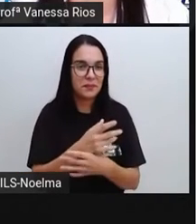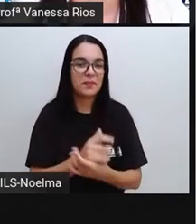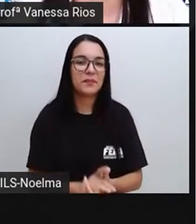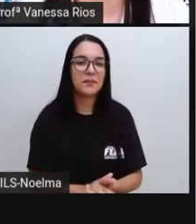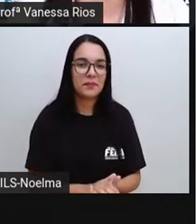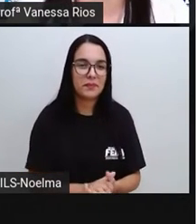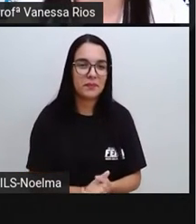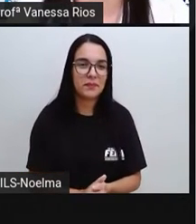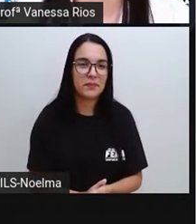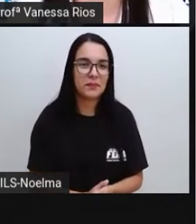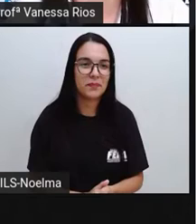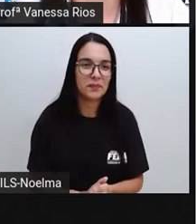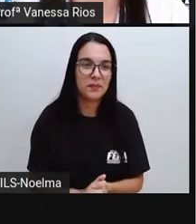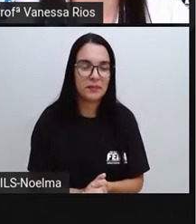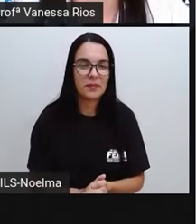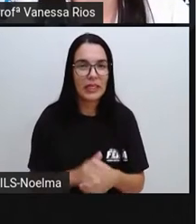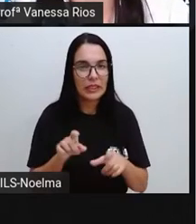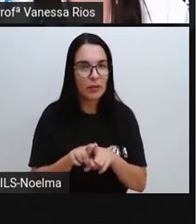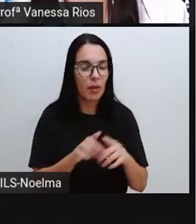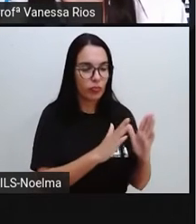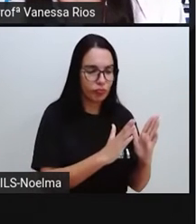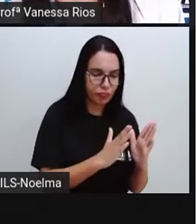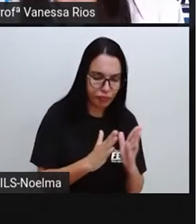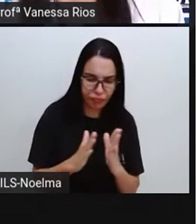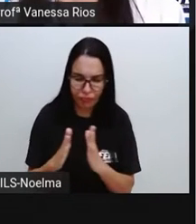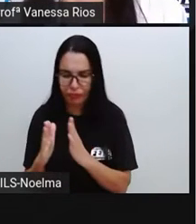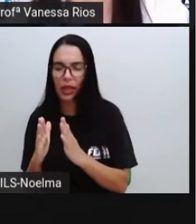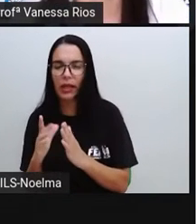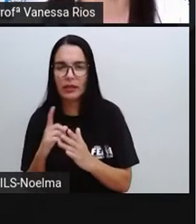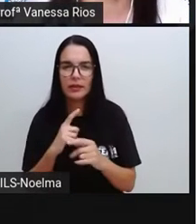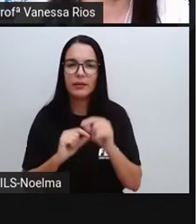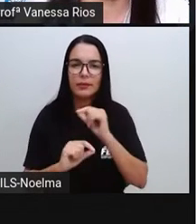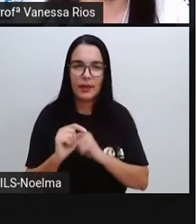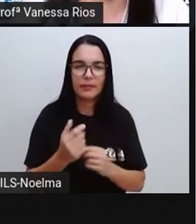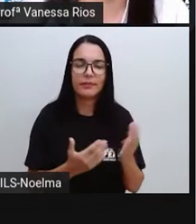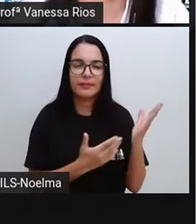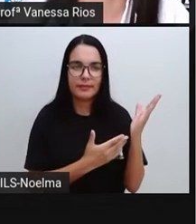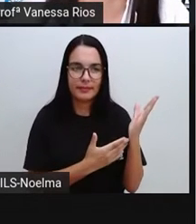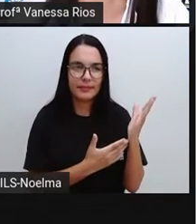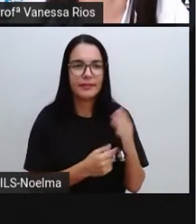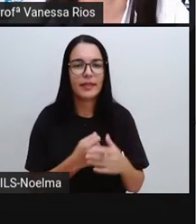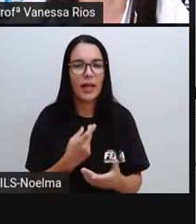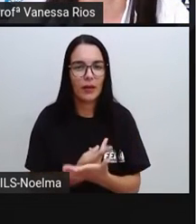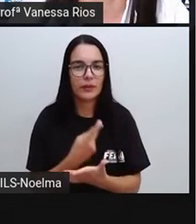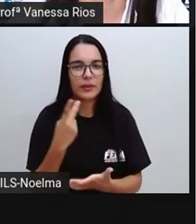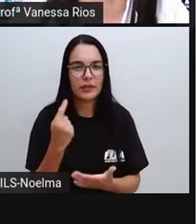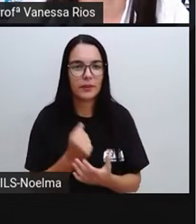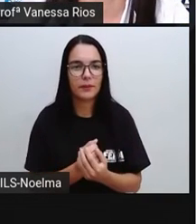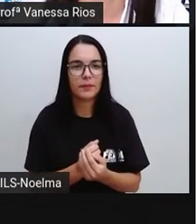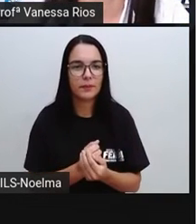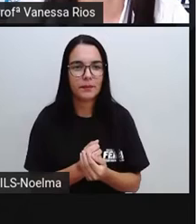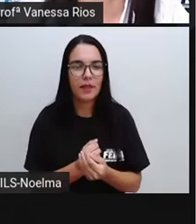dependendo do tempo, do decorrer do tempo, as primeiras civilizações.